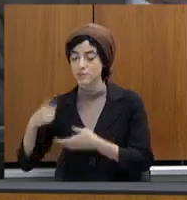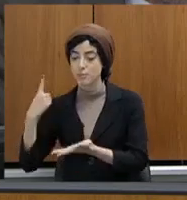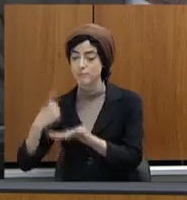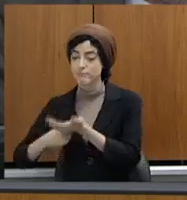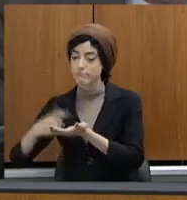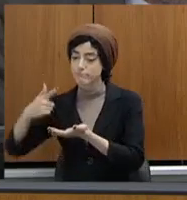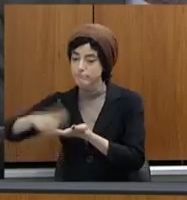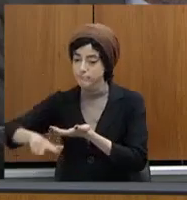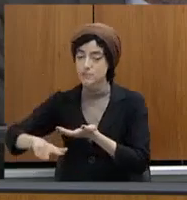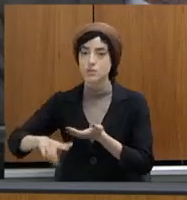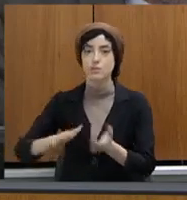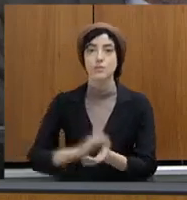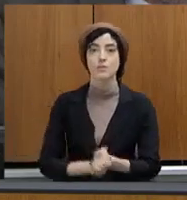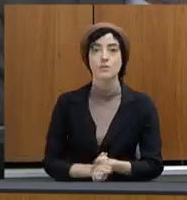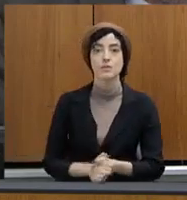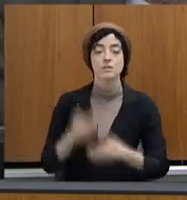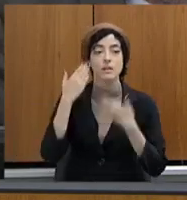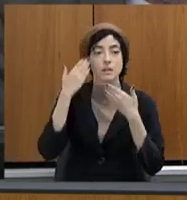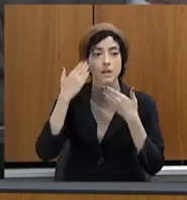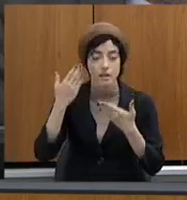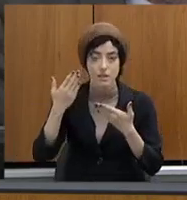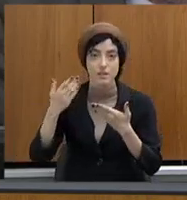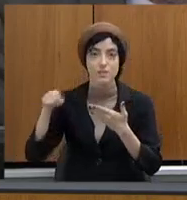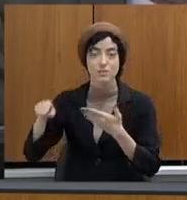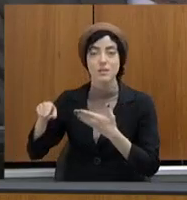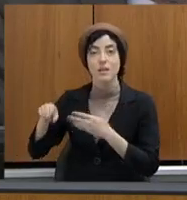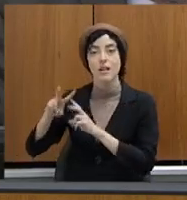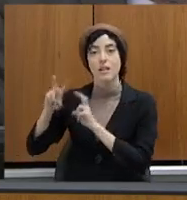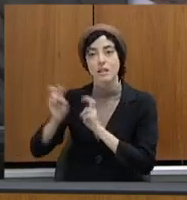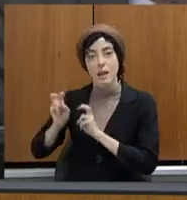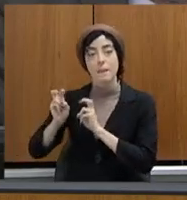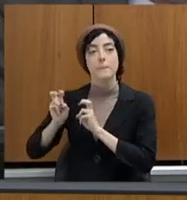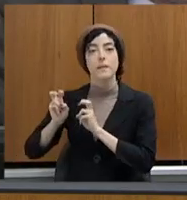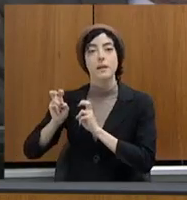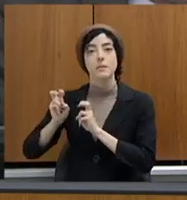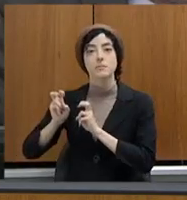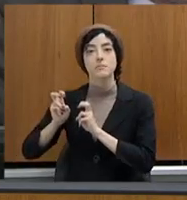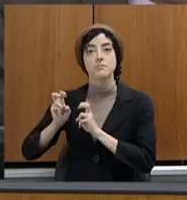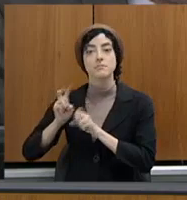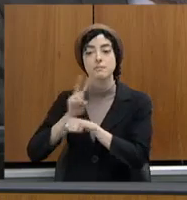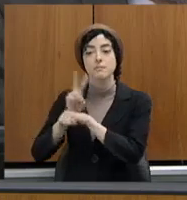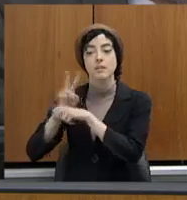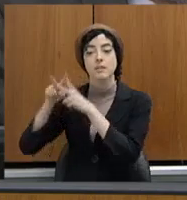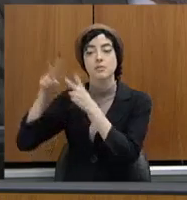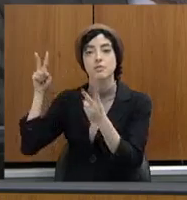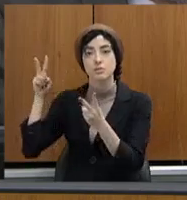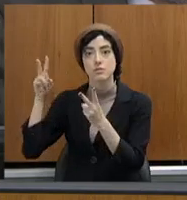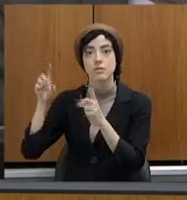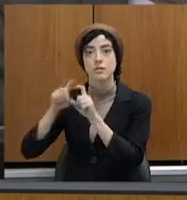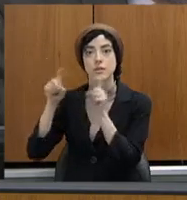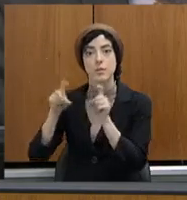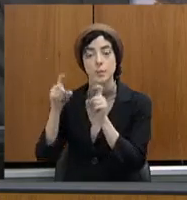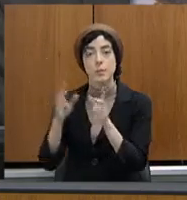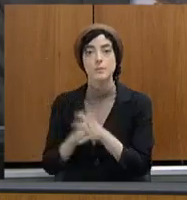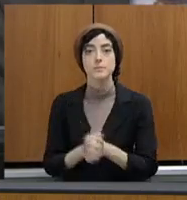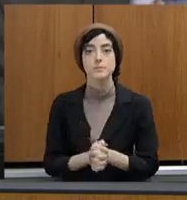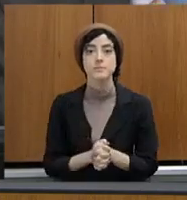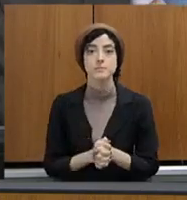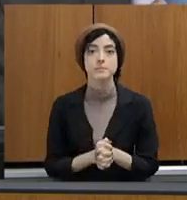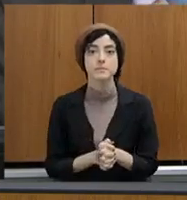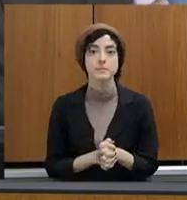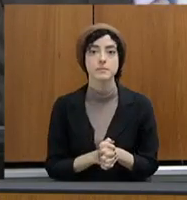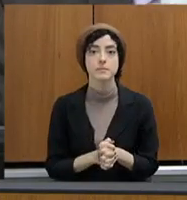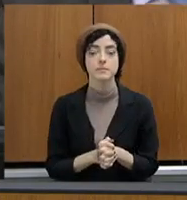sobre o plantão digital, onde foi destacado um requerimento aprovado aqui de visita, inclusive, à TV Assembleia,